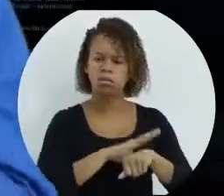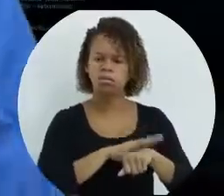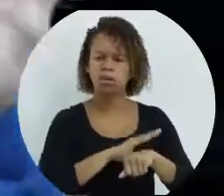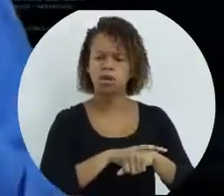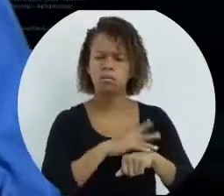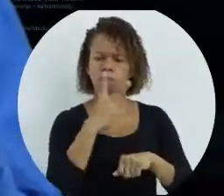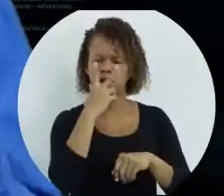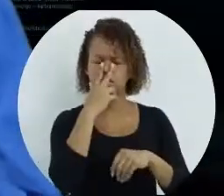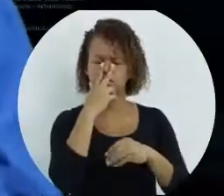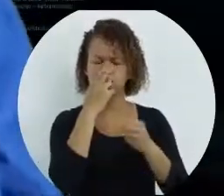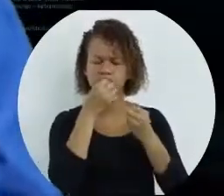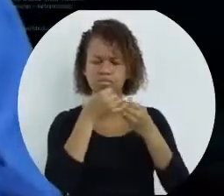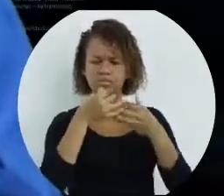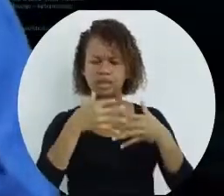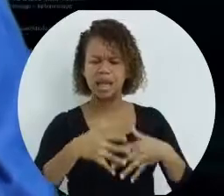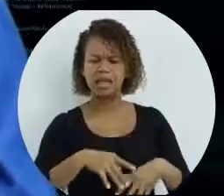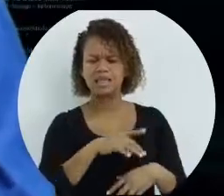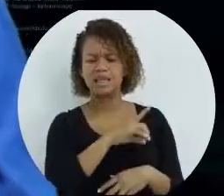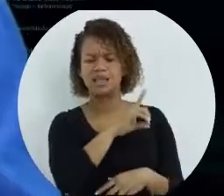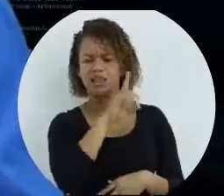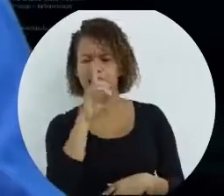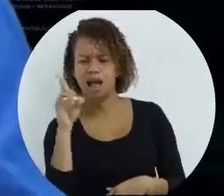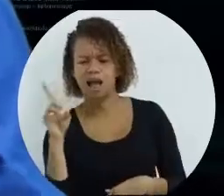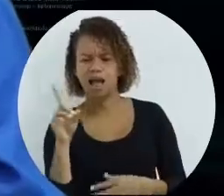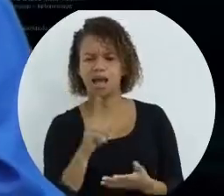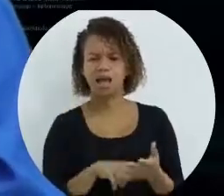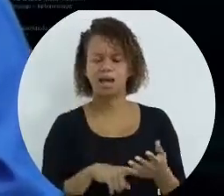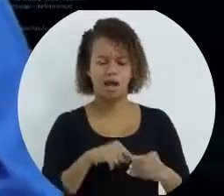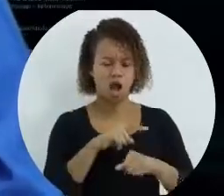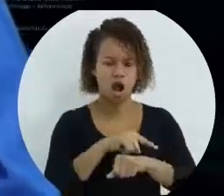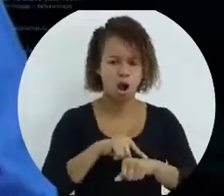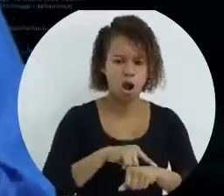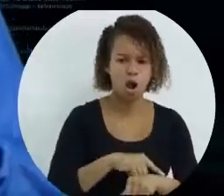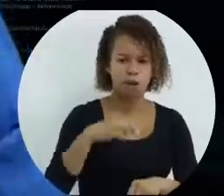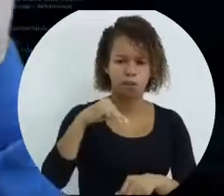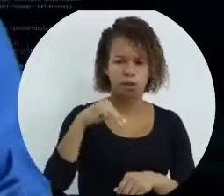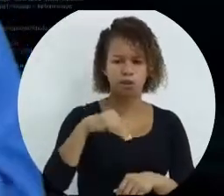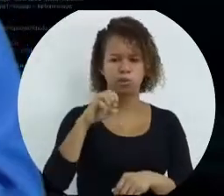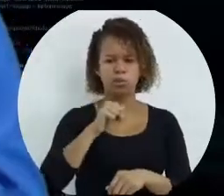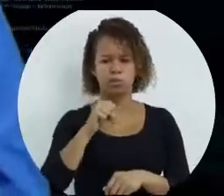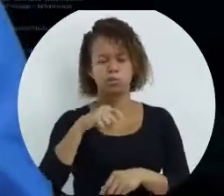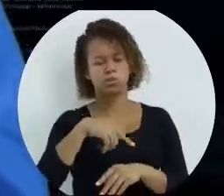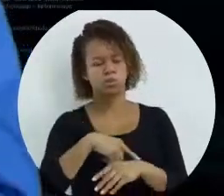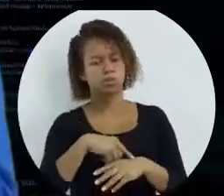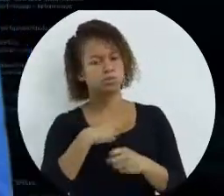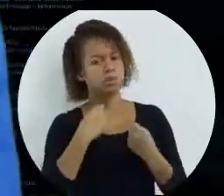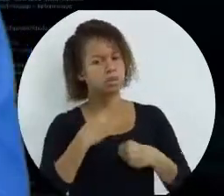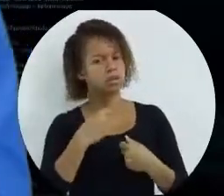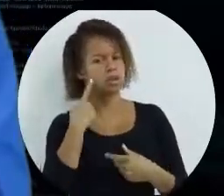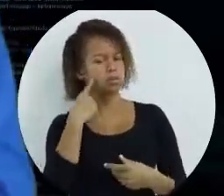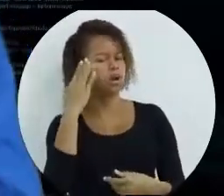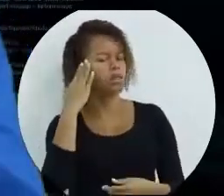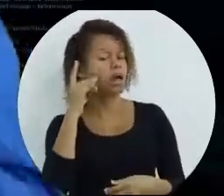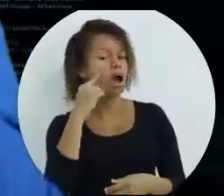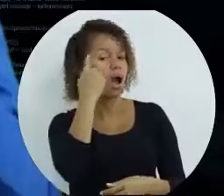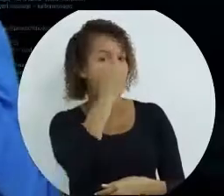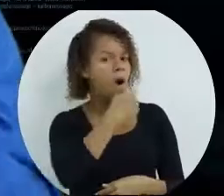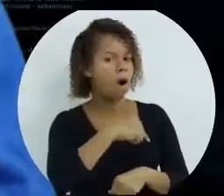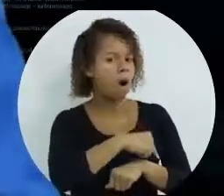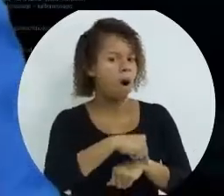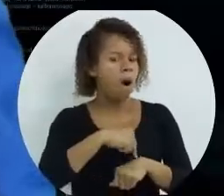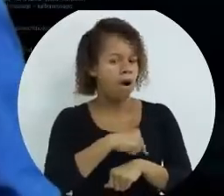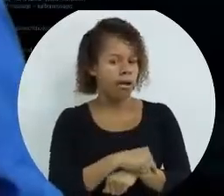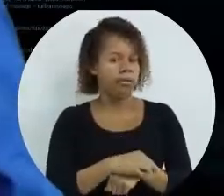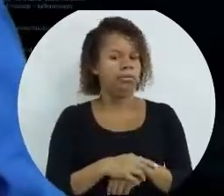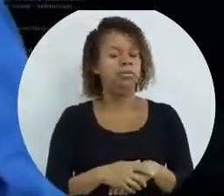é bem complexo, ele tem datas, ele tem hora, minuto, segundo, então a gente vai precisar somente da hora do sistema.